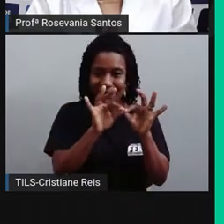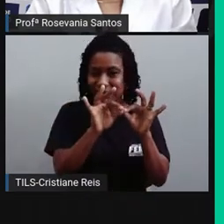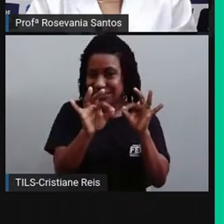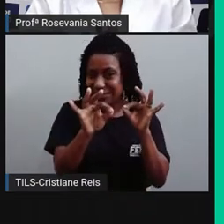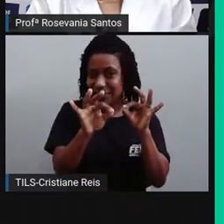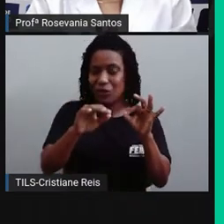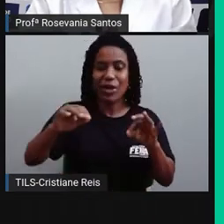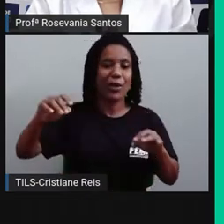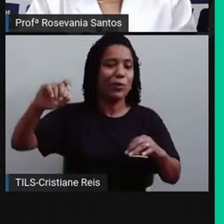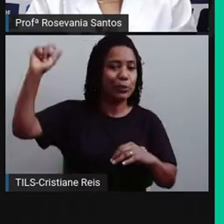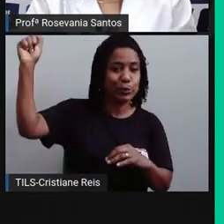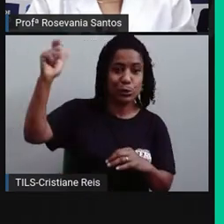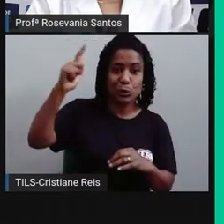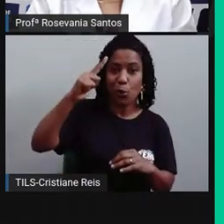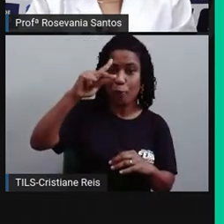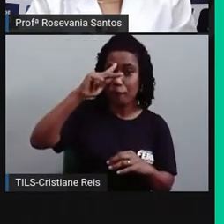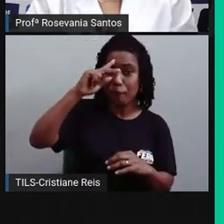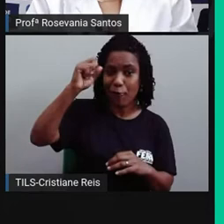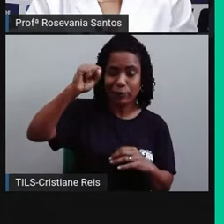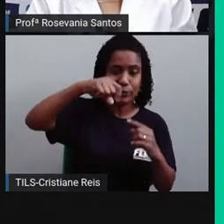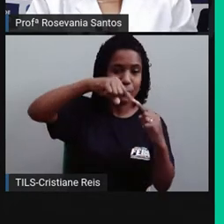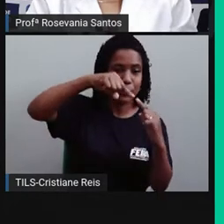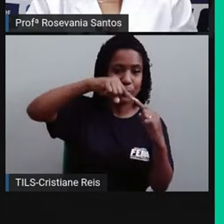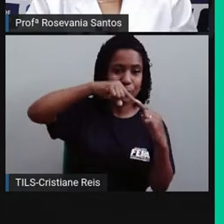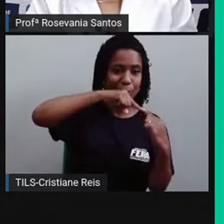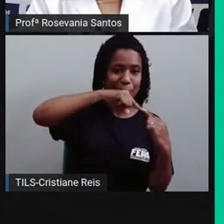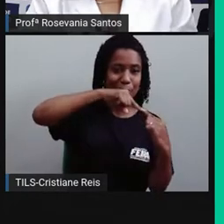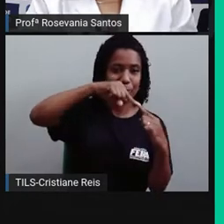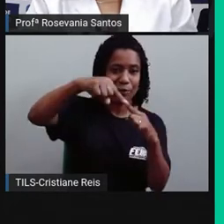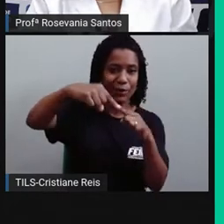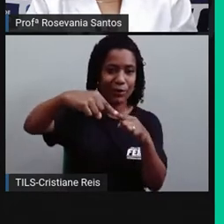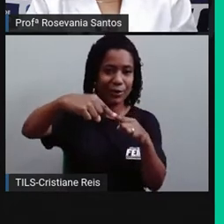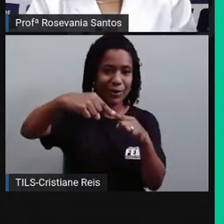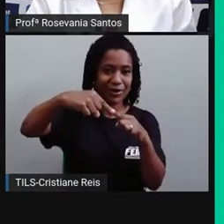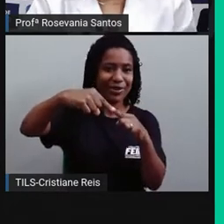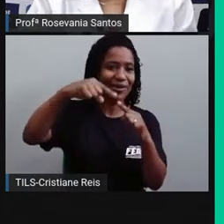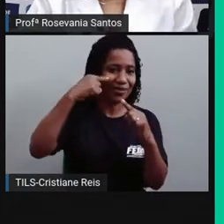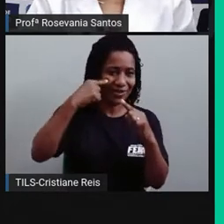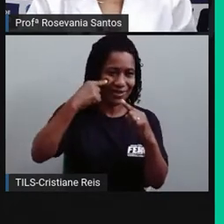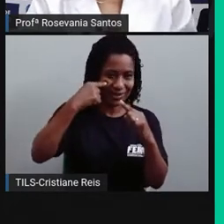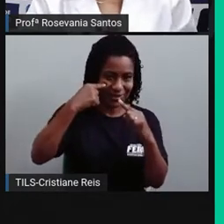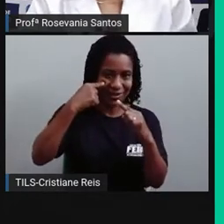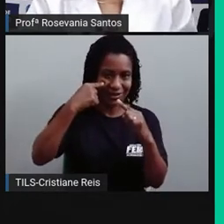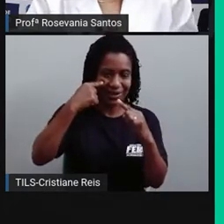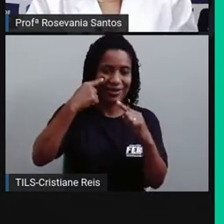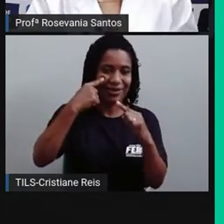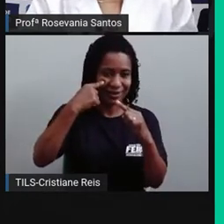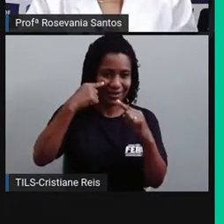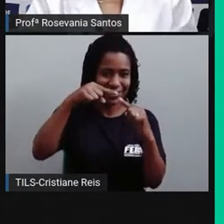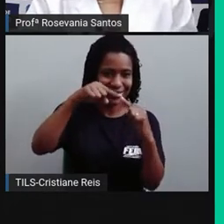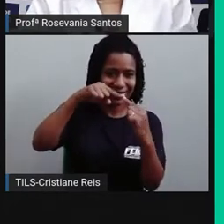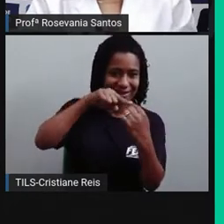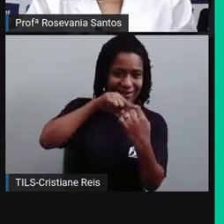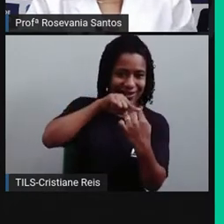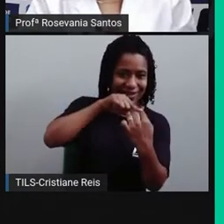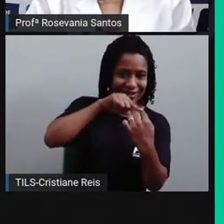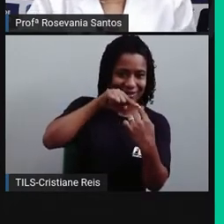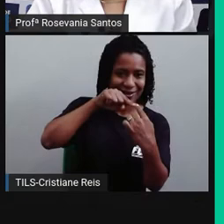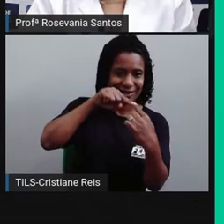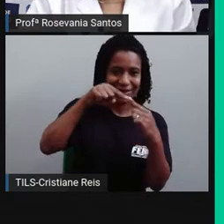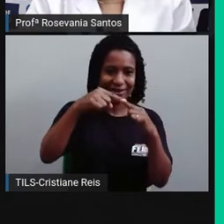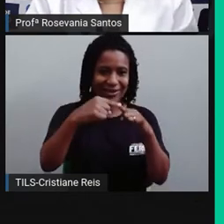momento aqui, né? Que o sol tava mais alto ou um pouco mais baixo na linha do horizonte. Dava um pouquinho de